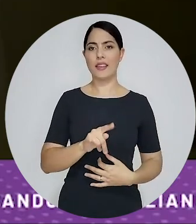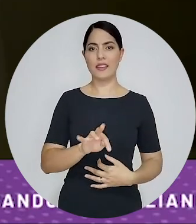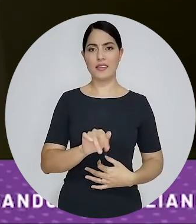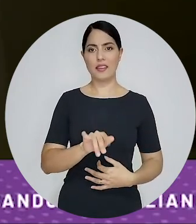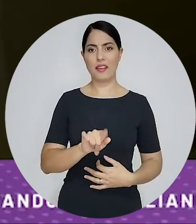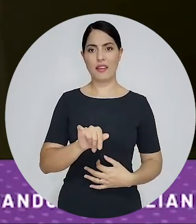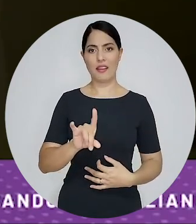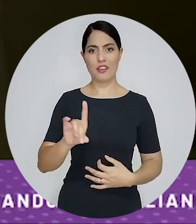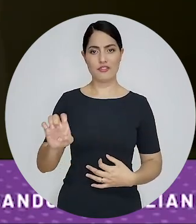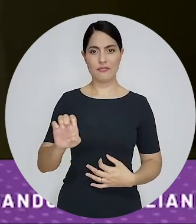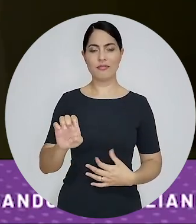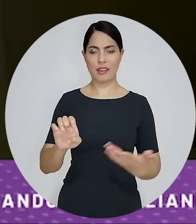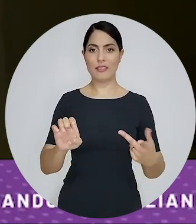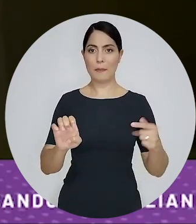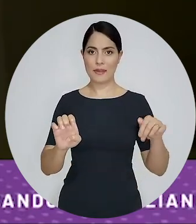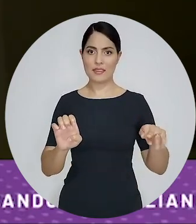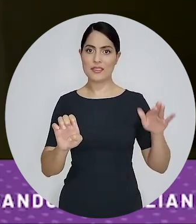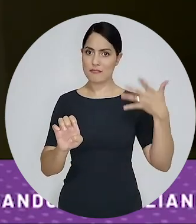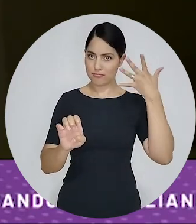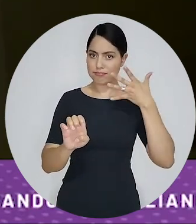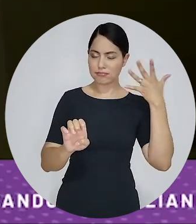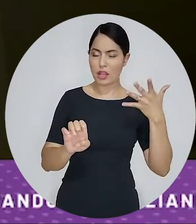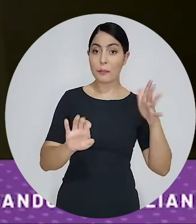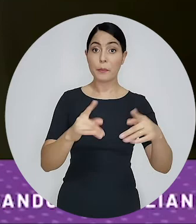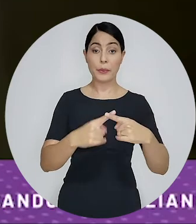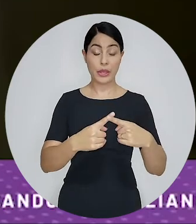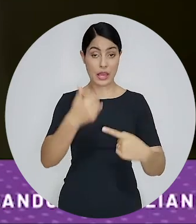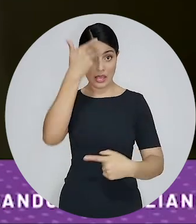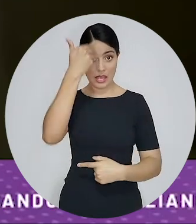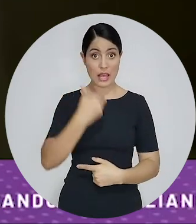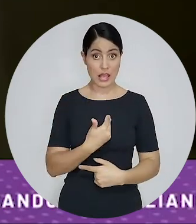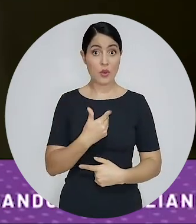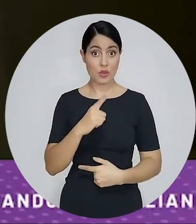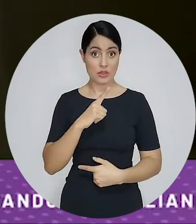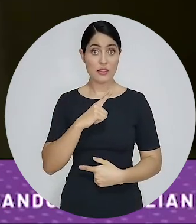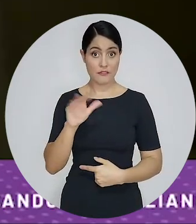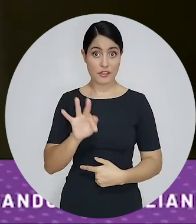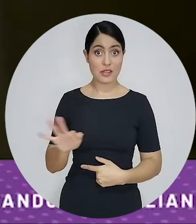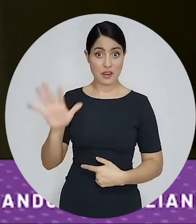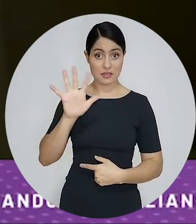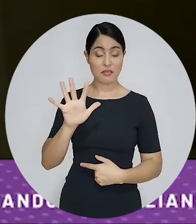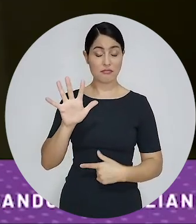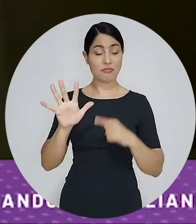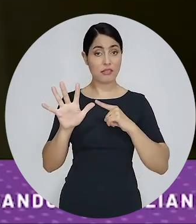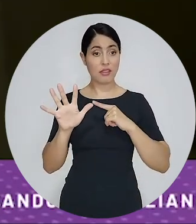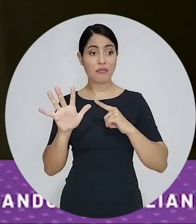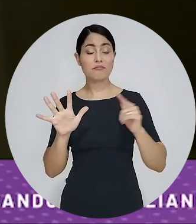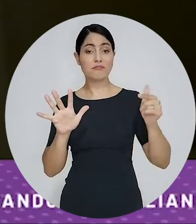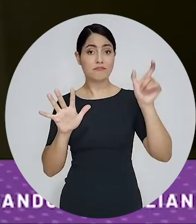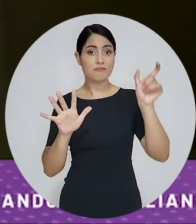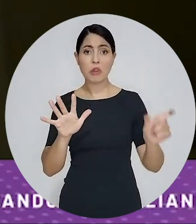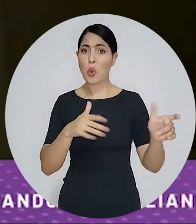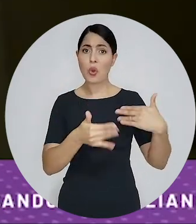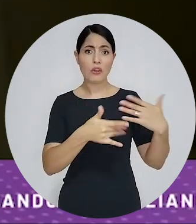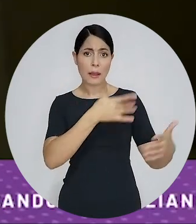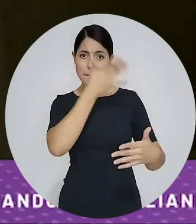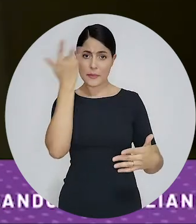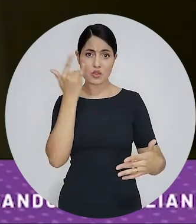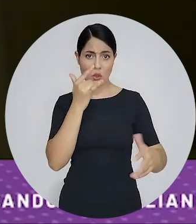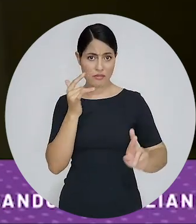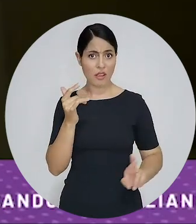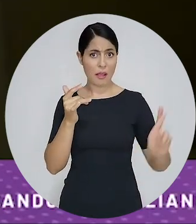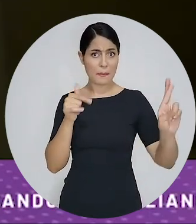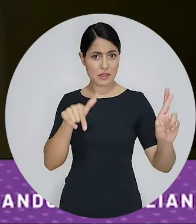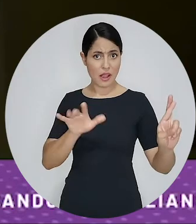ou seja eu estou ali estou trabalhando na federação qualquer pessoa que esteja ali falando em nome da federação que